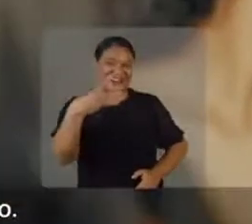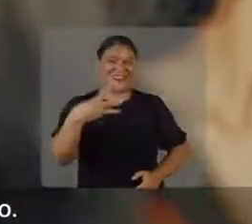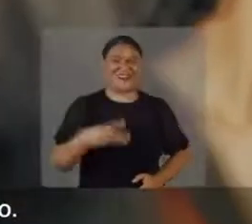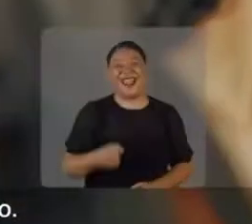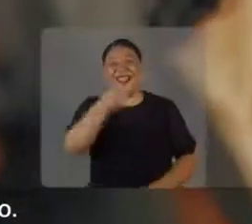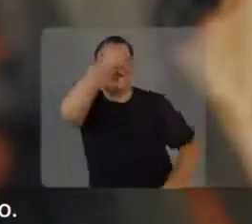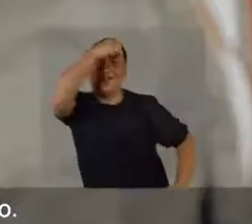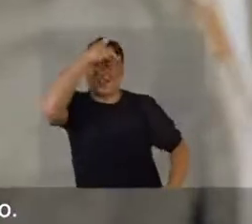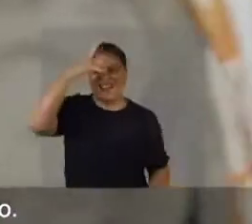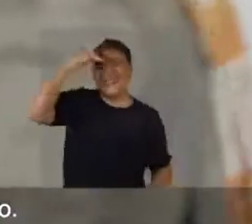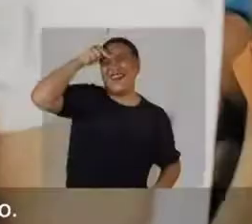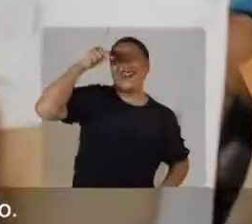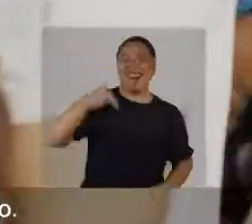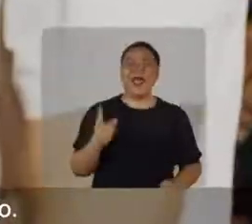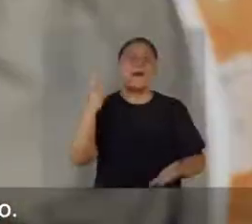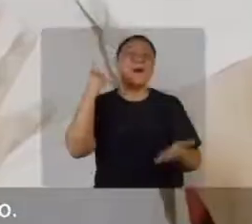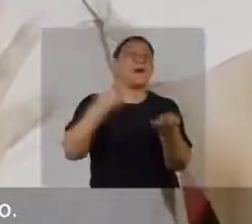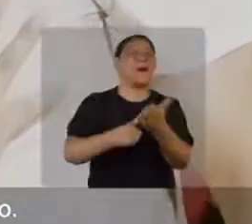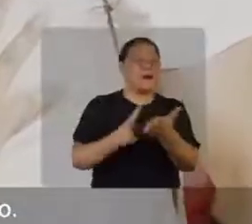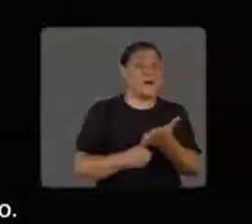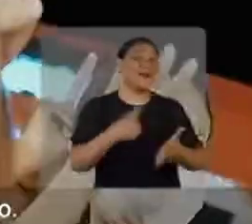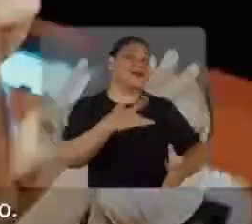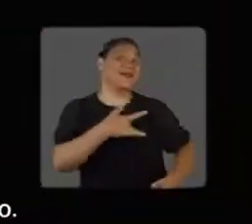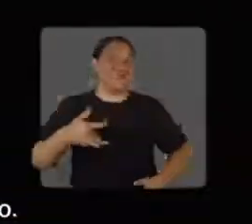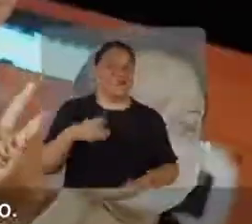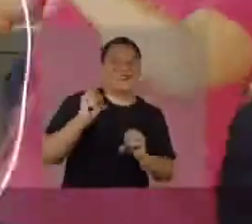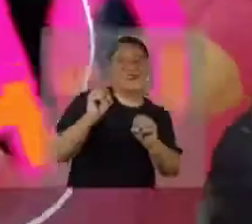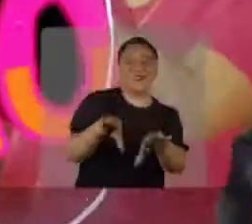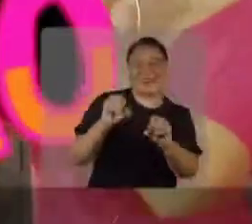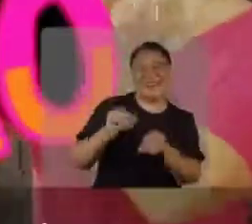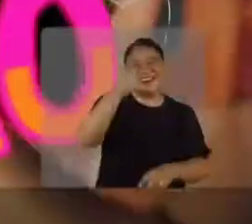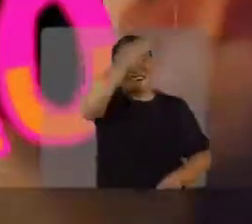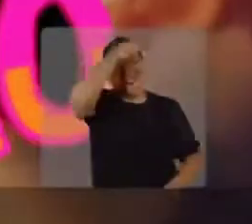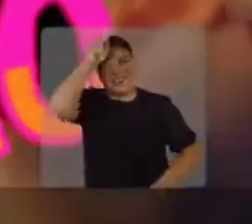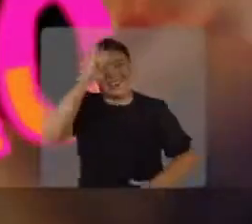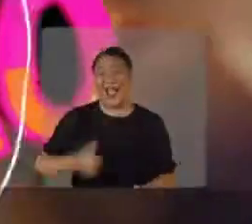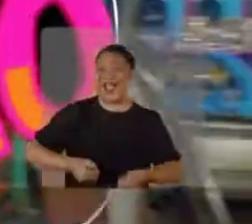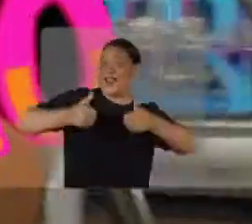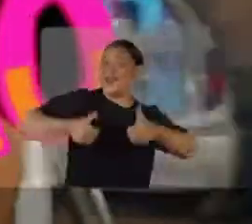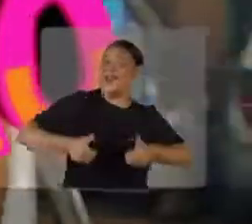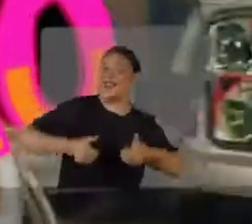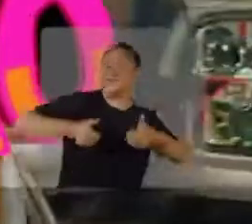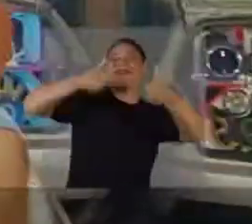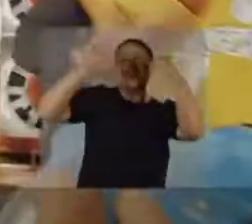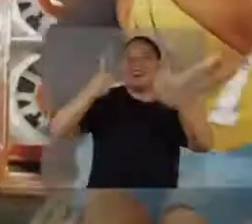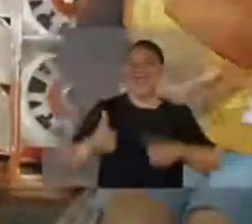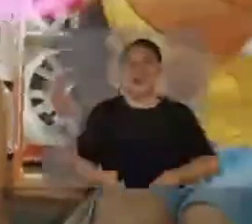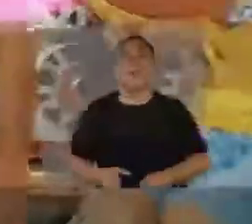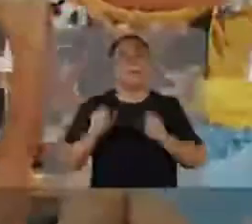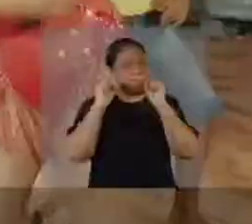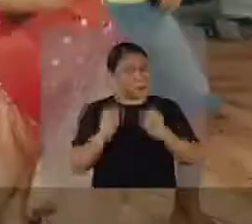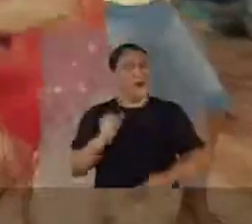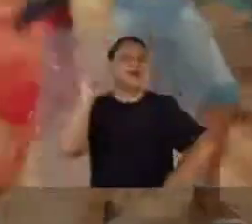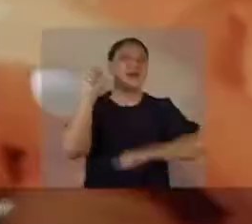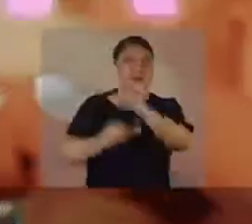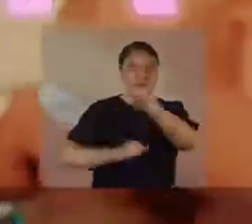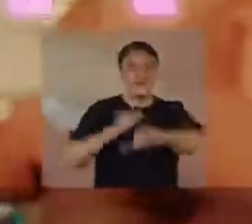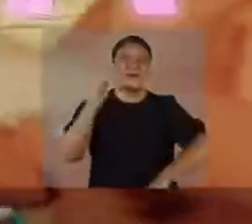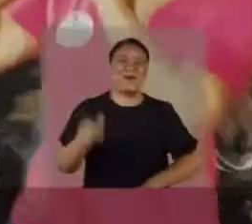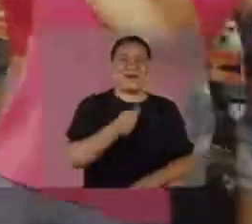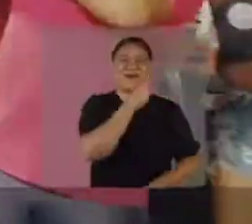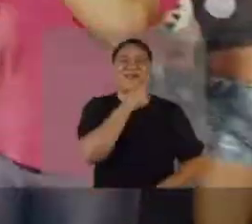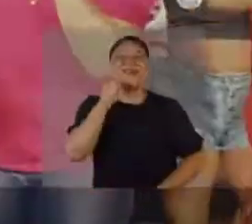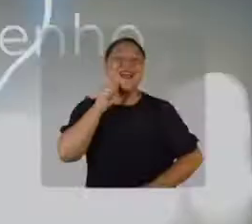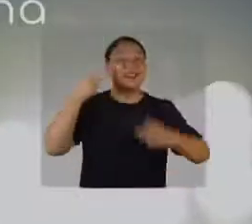Prefeitão, ele é comprometido com a saúde e educação. Prefeitão, Prefeitão, é o único capaz de